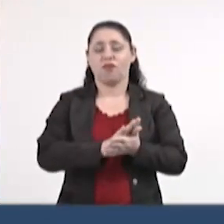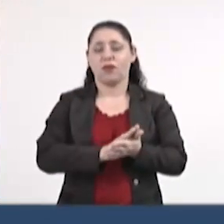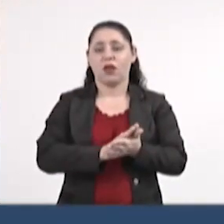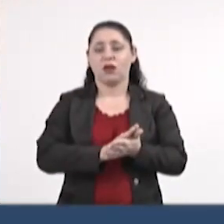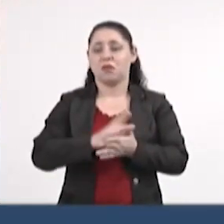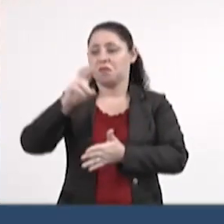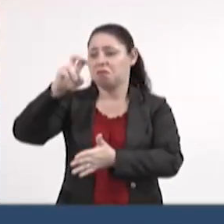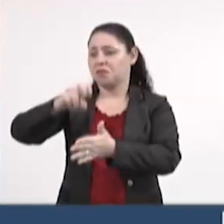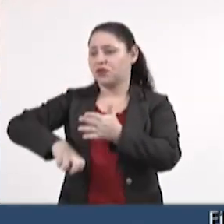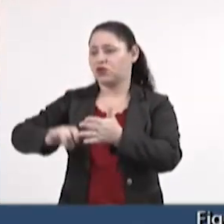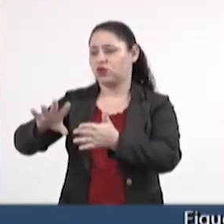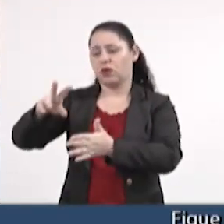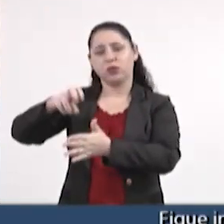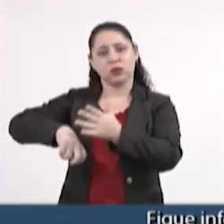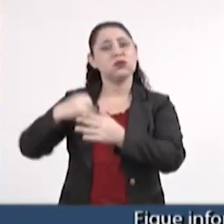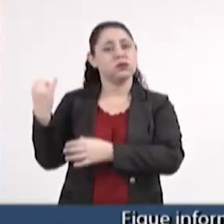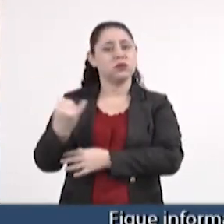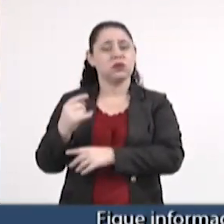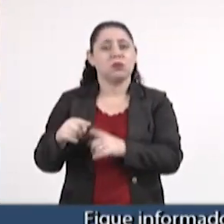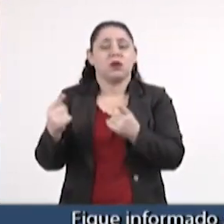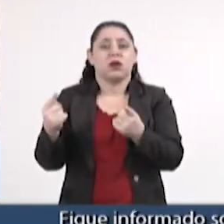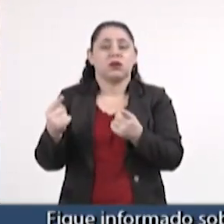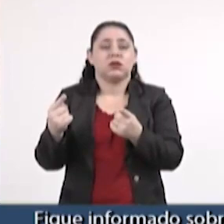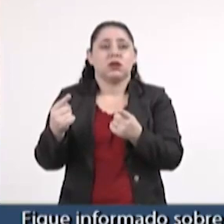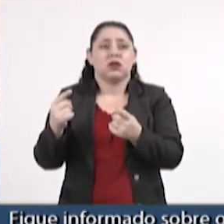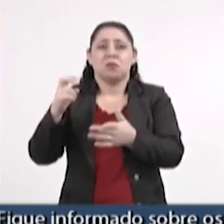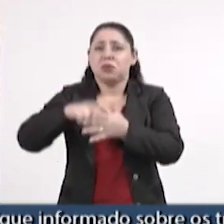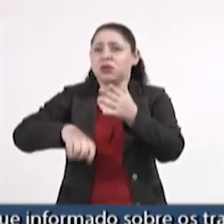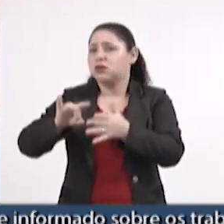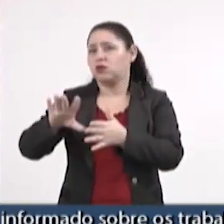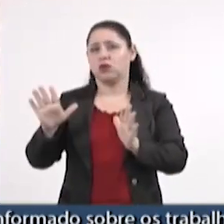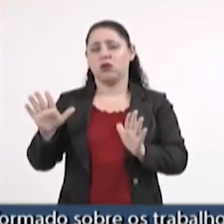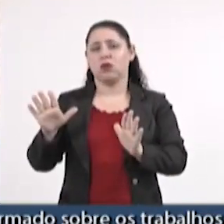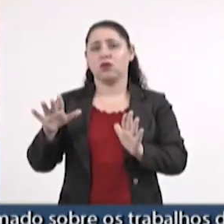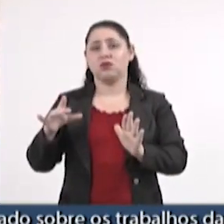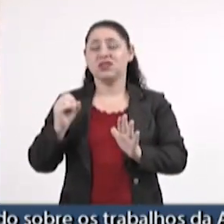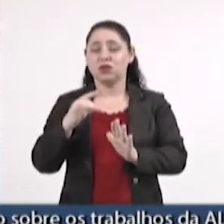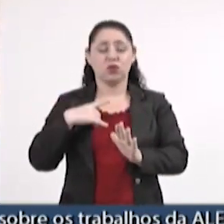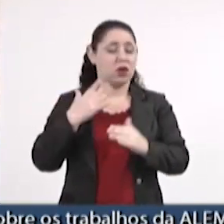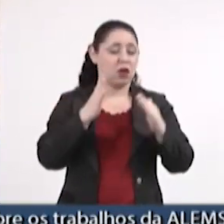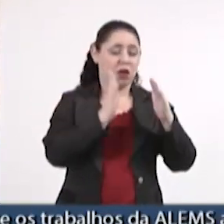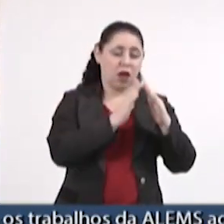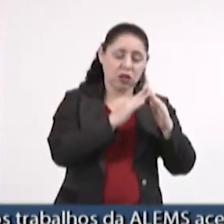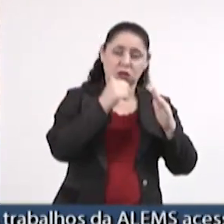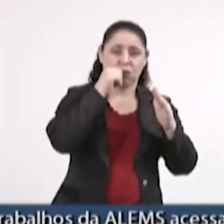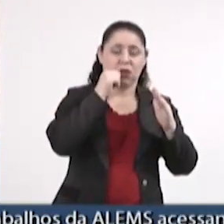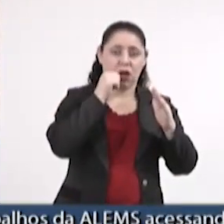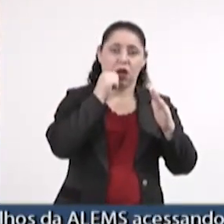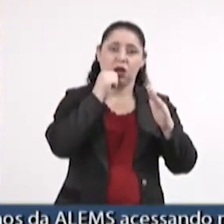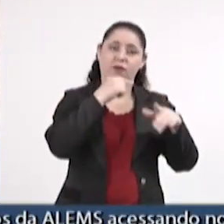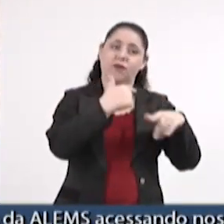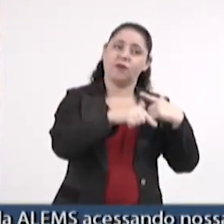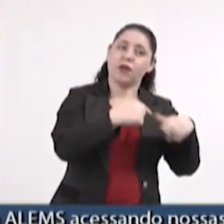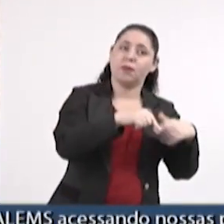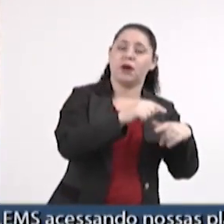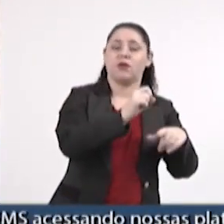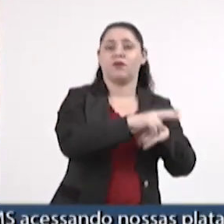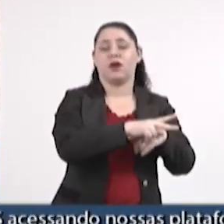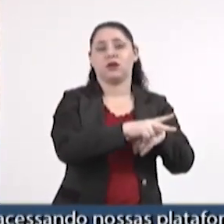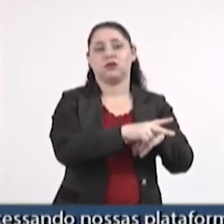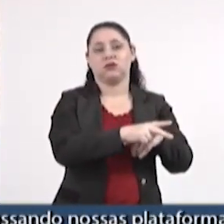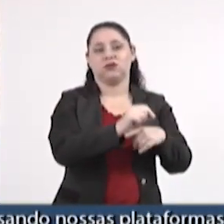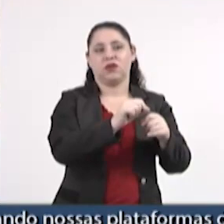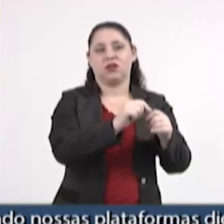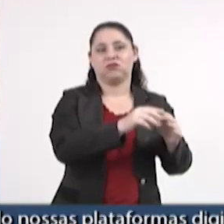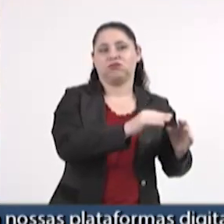punição, não que a punição não seja importante, mas para além da punição, se eu não tenho moradia para essas mulheres, se eu não tenho emprego para essas mulheres, eu empurro